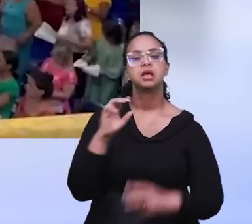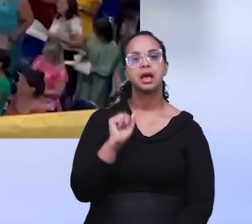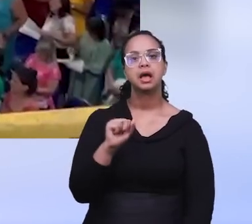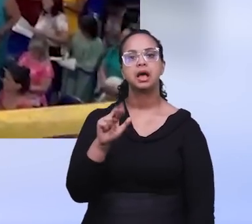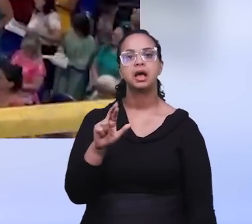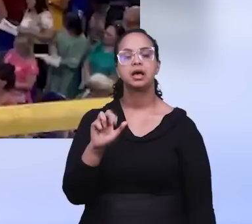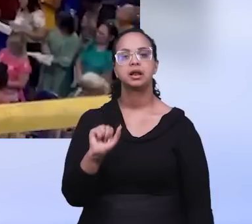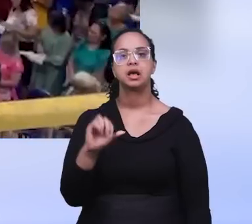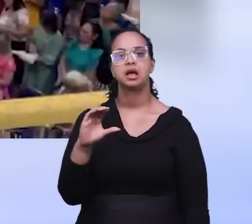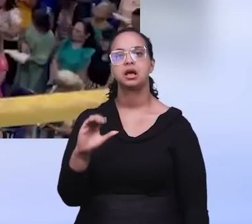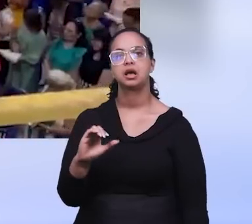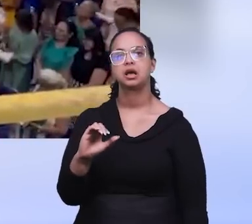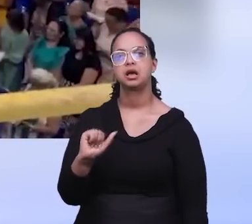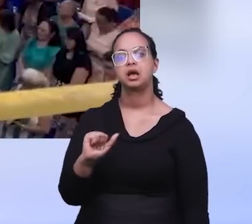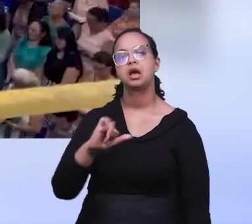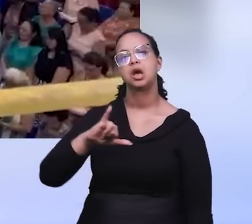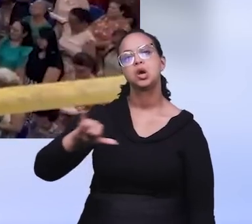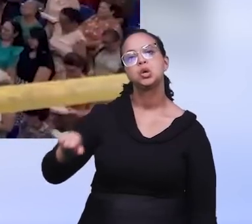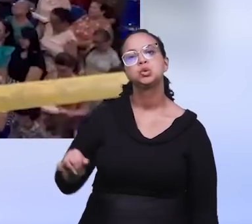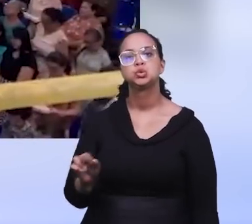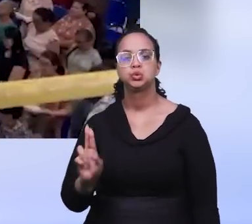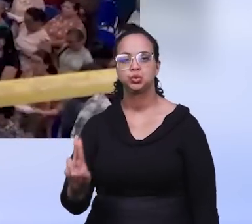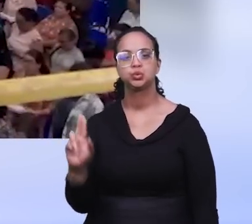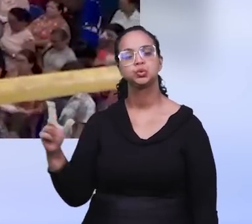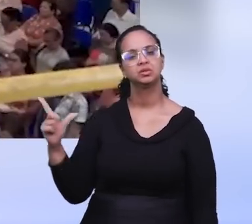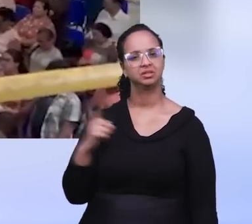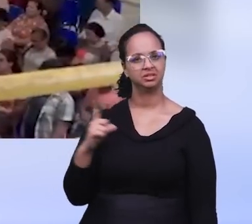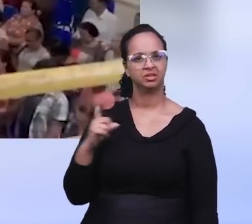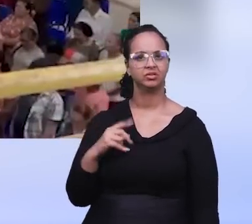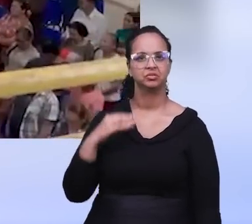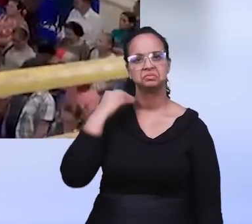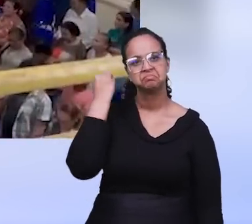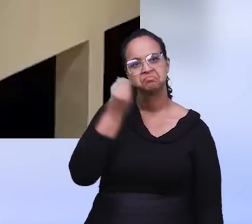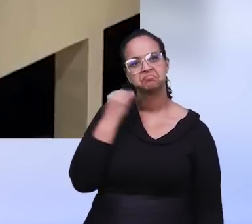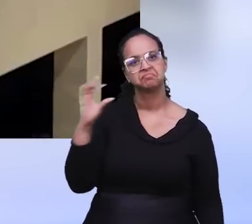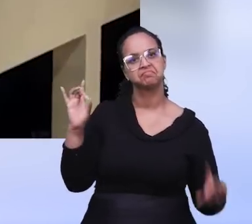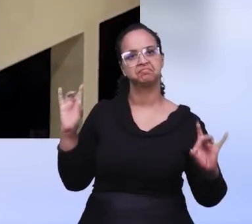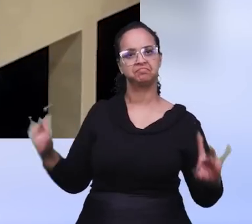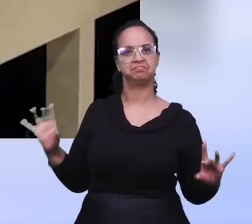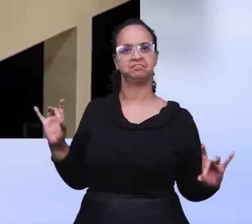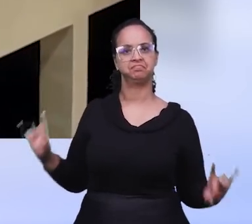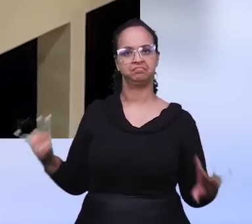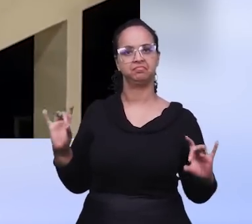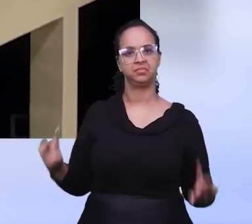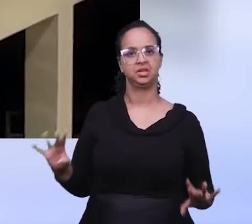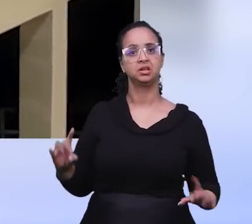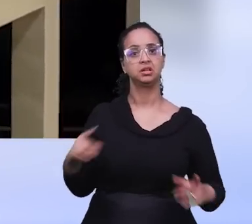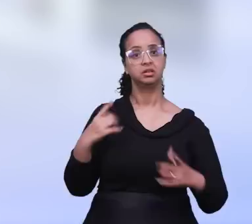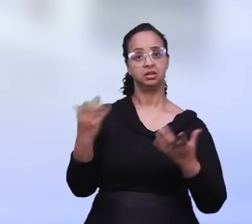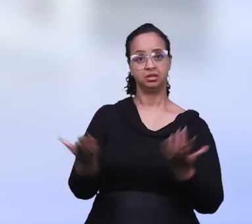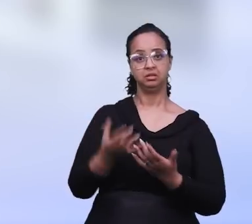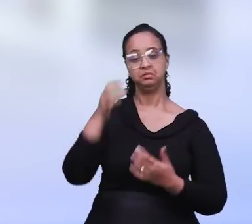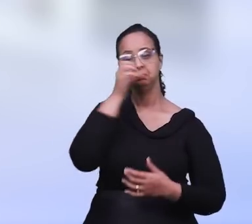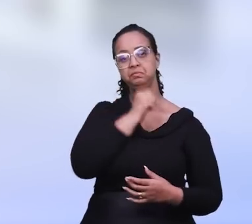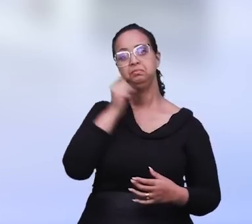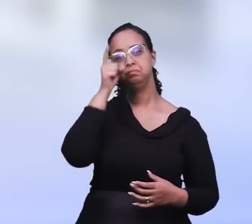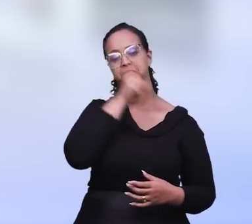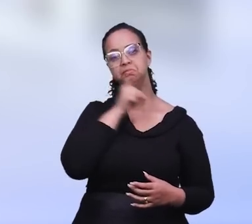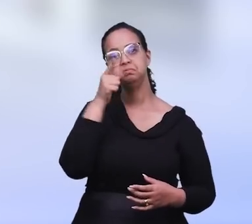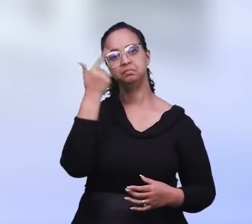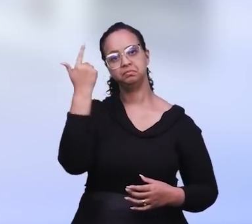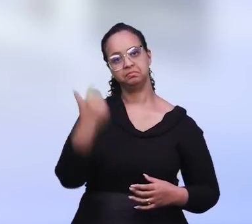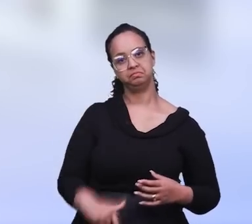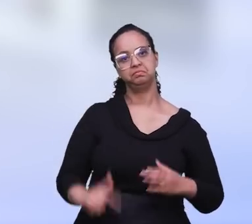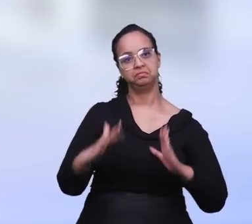Manaém em Aracaju, onde cerca de 300 irmãs viveram uma experiência nova na comunhão com o nosso Deus. E neste fim de